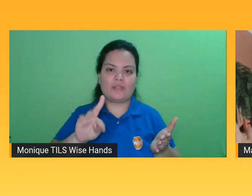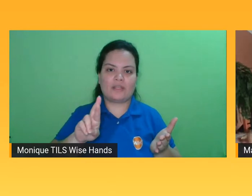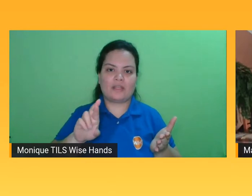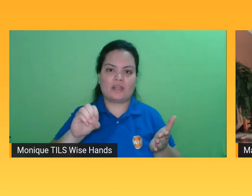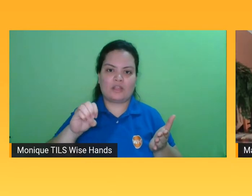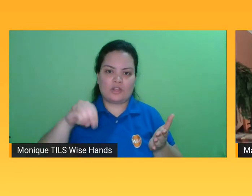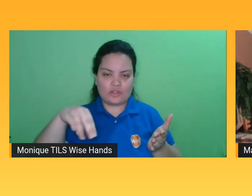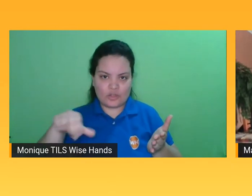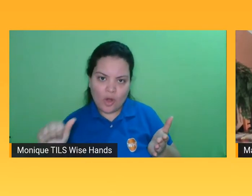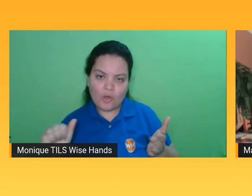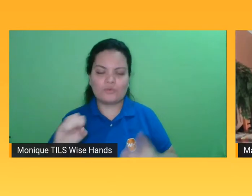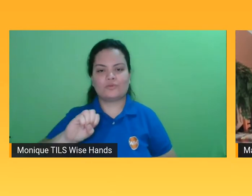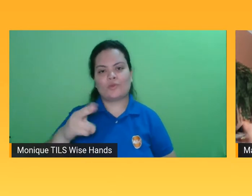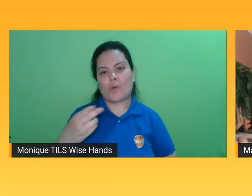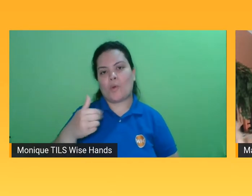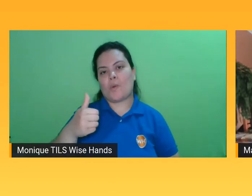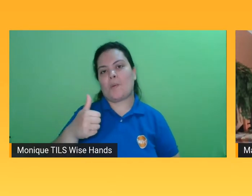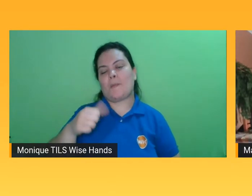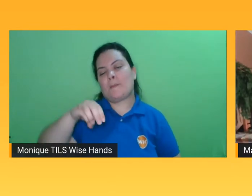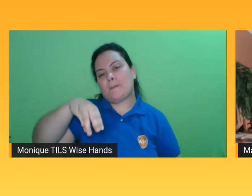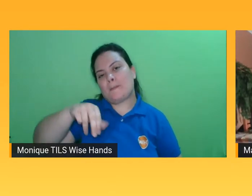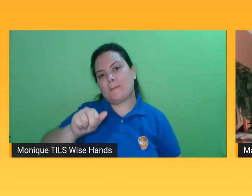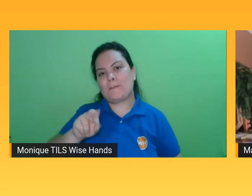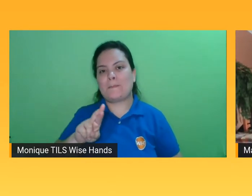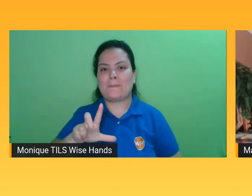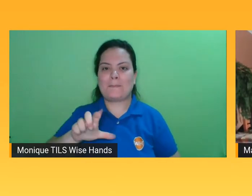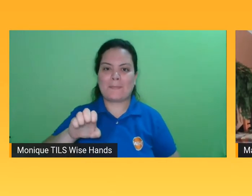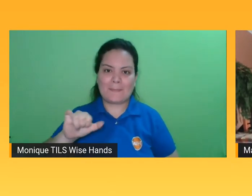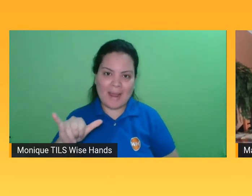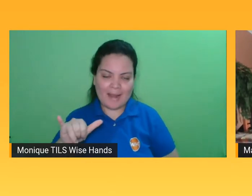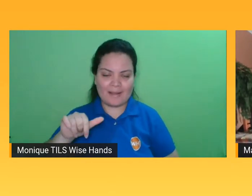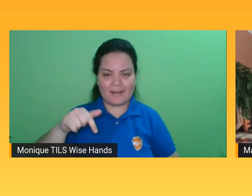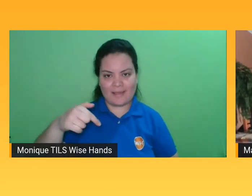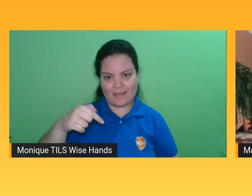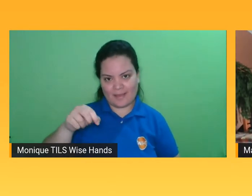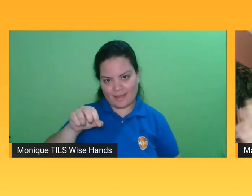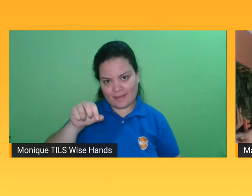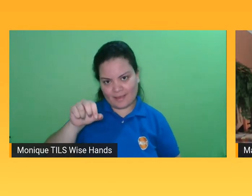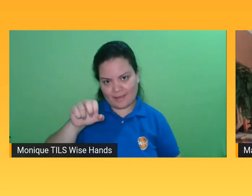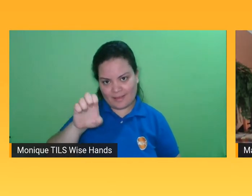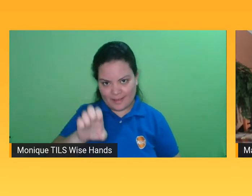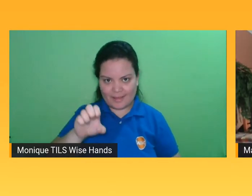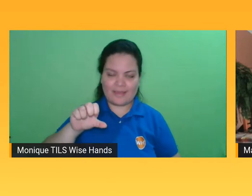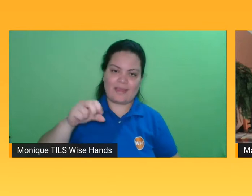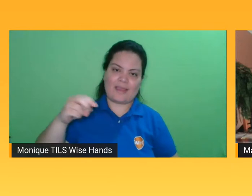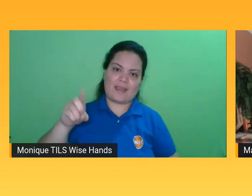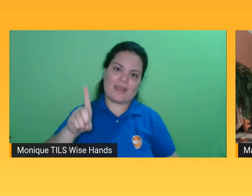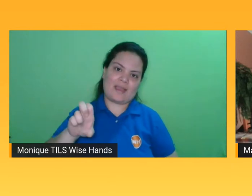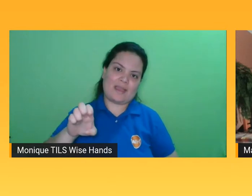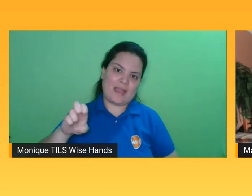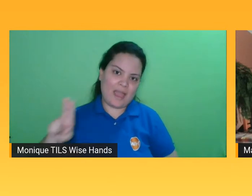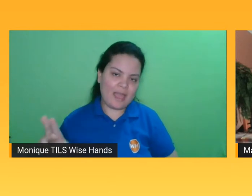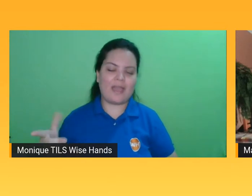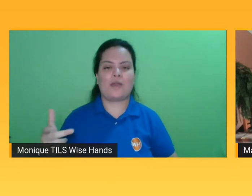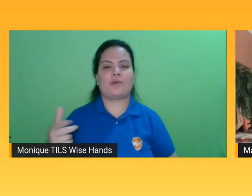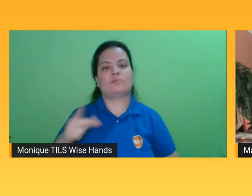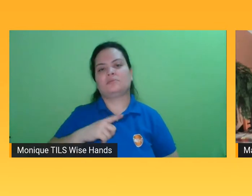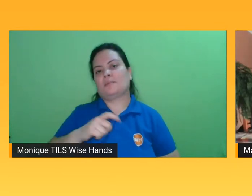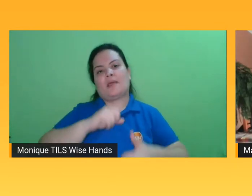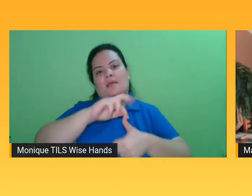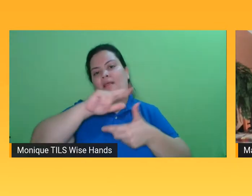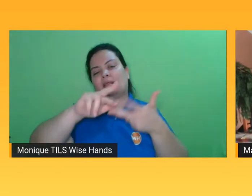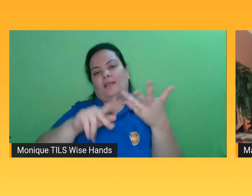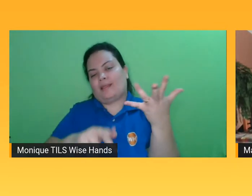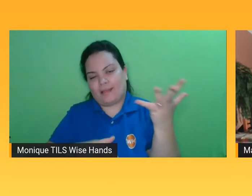ou Marley E., ou o Jogador Número 1, enfim, até livros mais de literatura, como o Joyce Carol